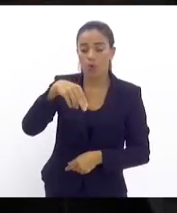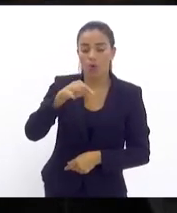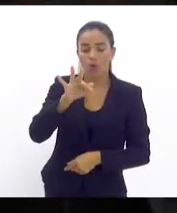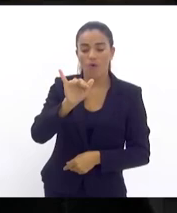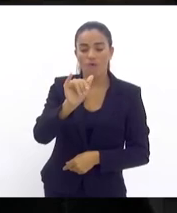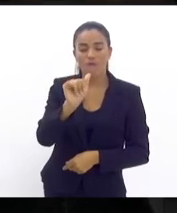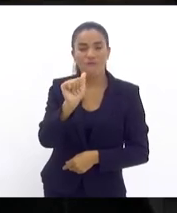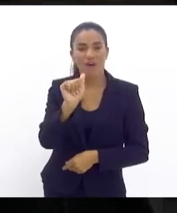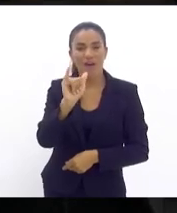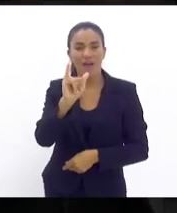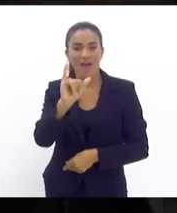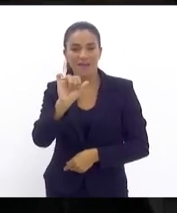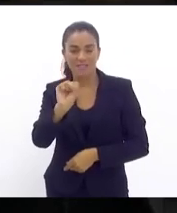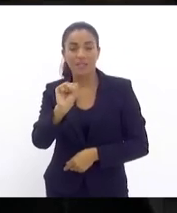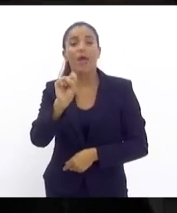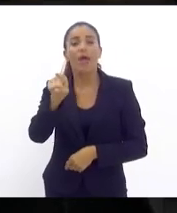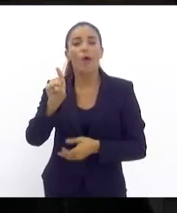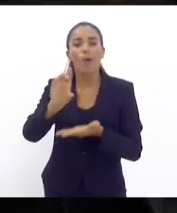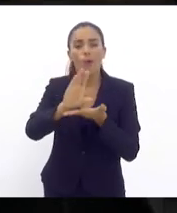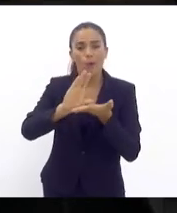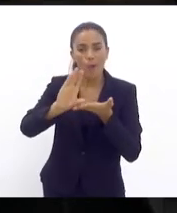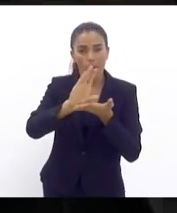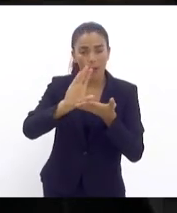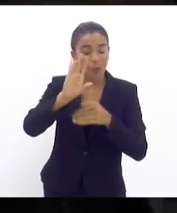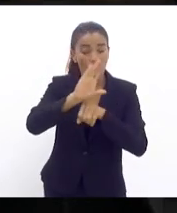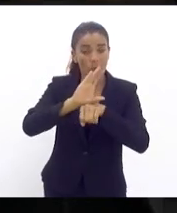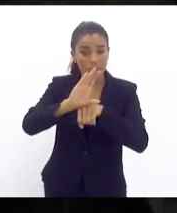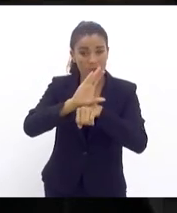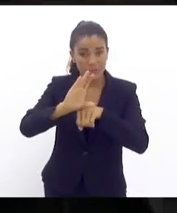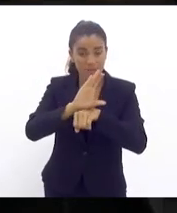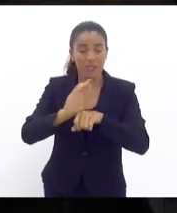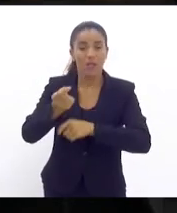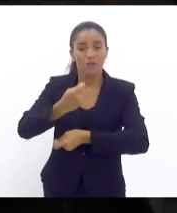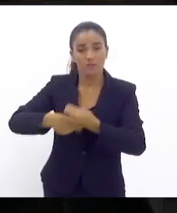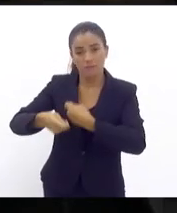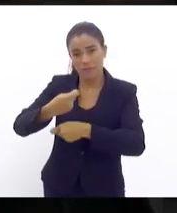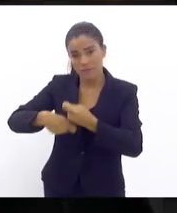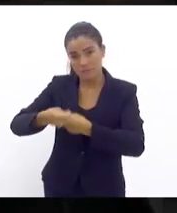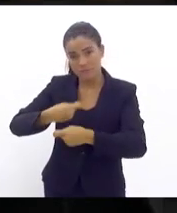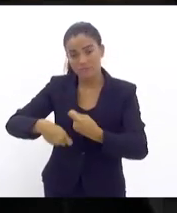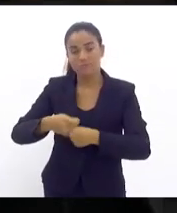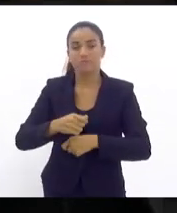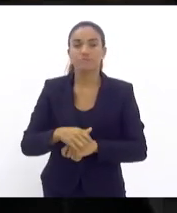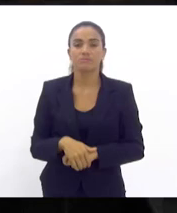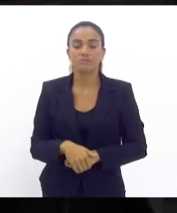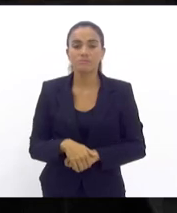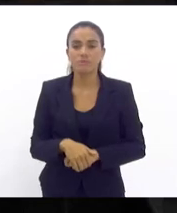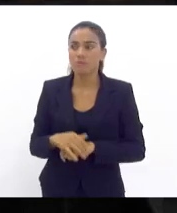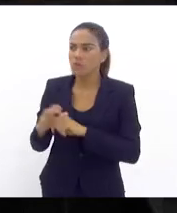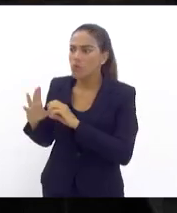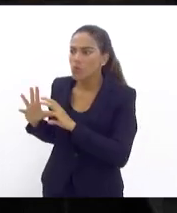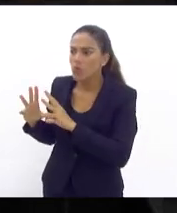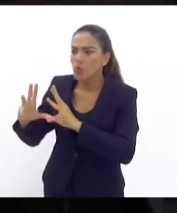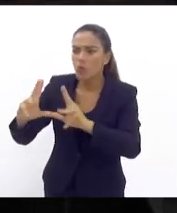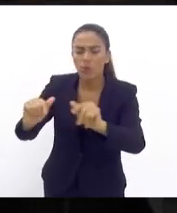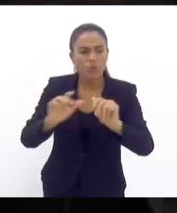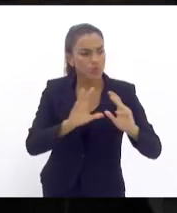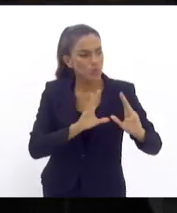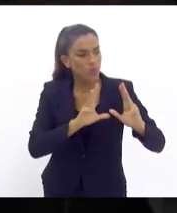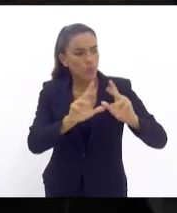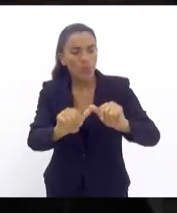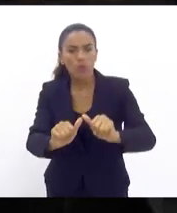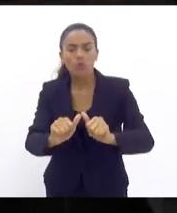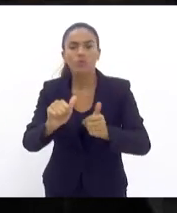que é o Conselho Fazendário, onde tem assento todos os secretários de Estado de